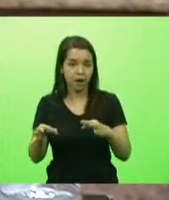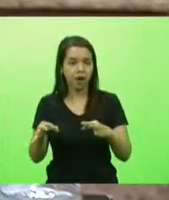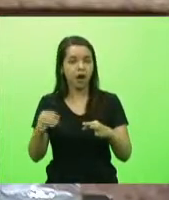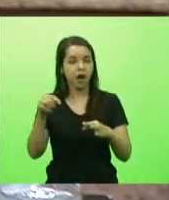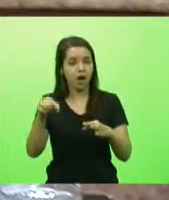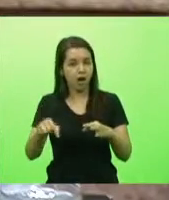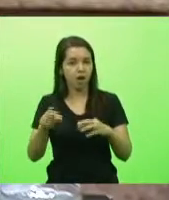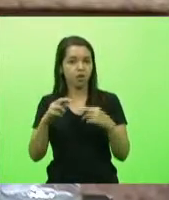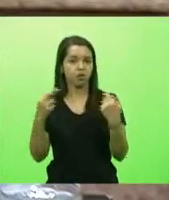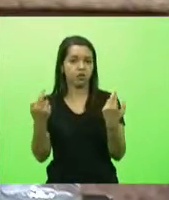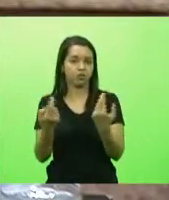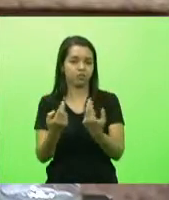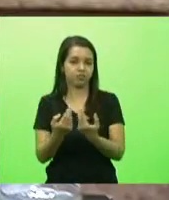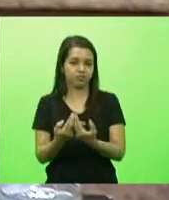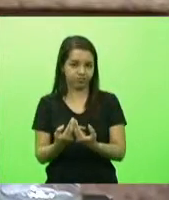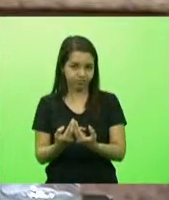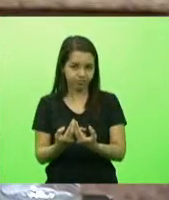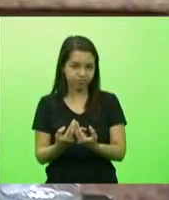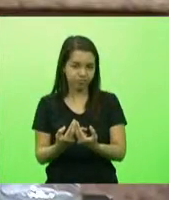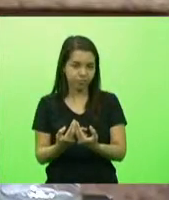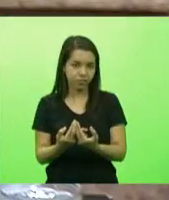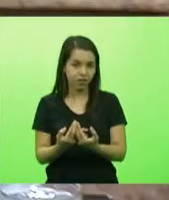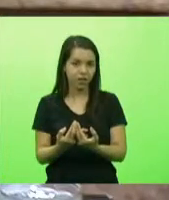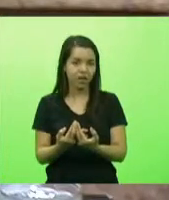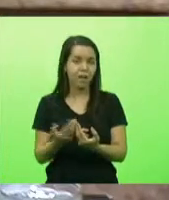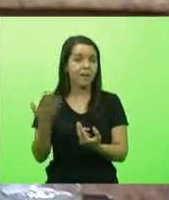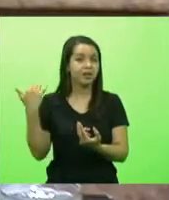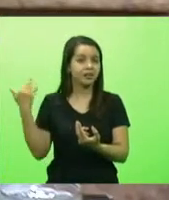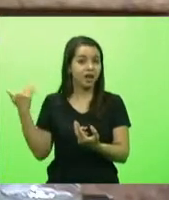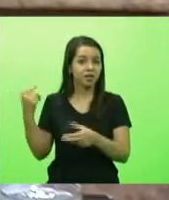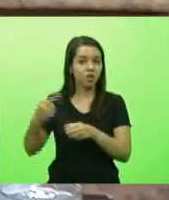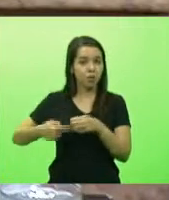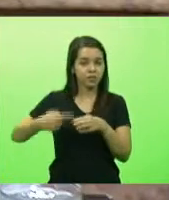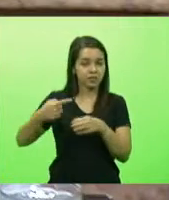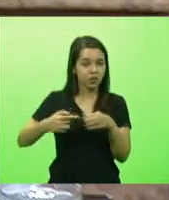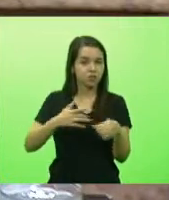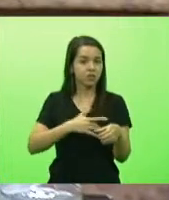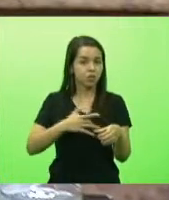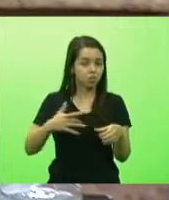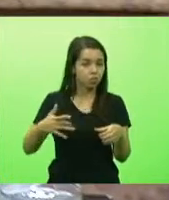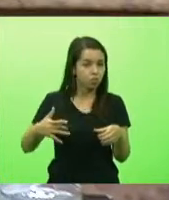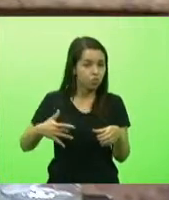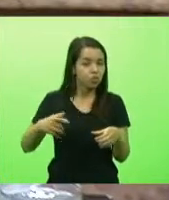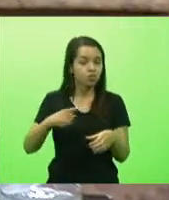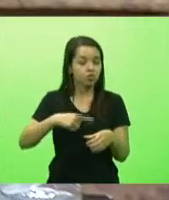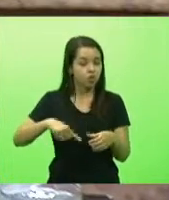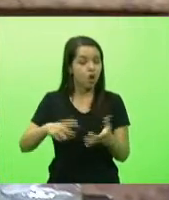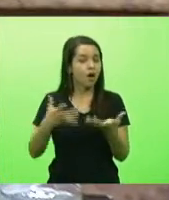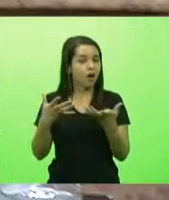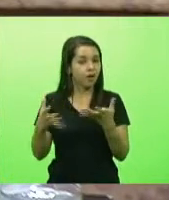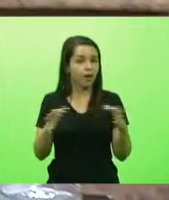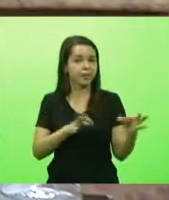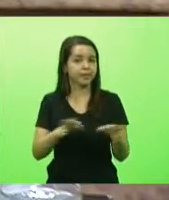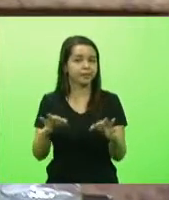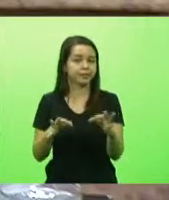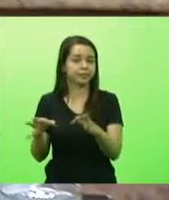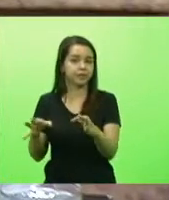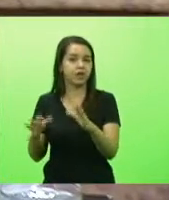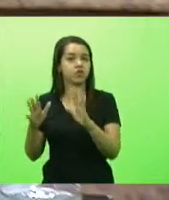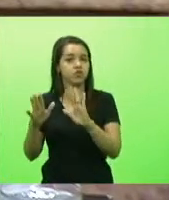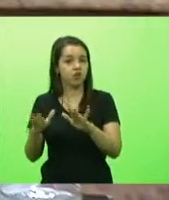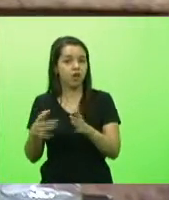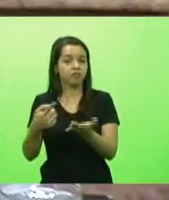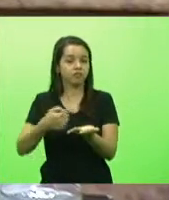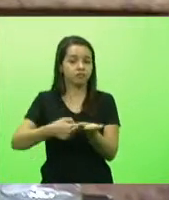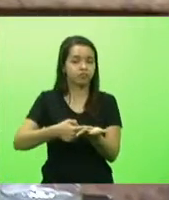sessão da comissão de saúde inclusive já em acordo com o próprio secretário